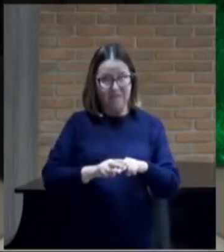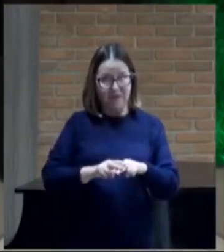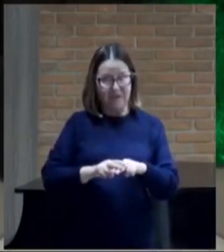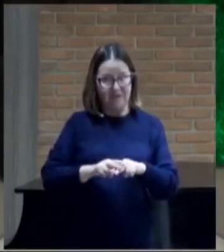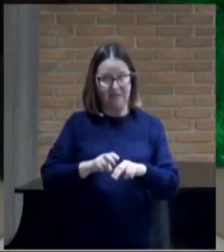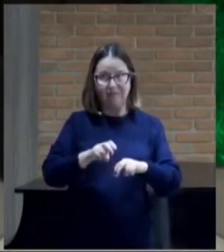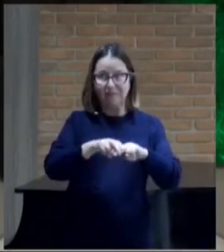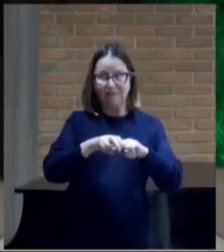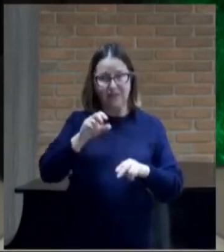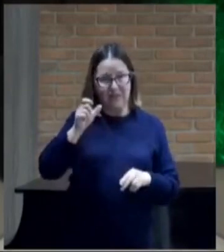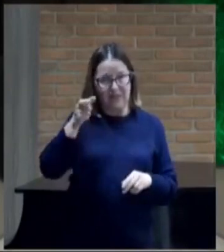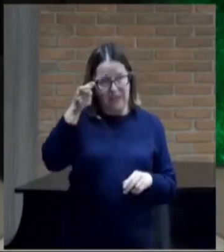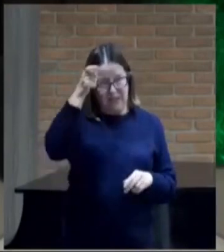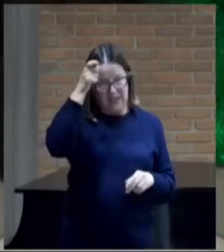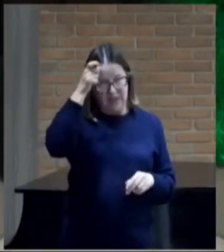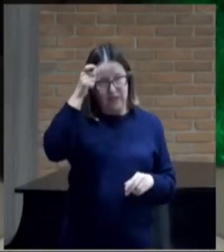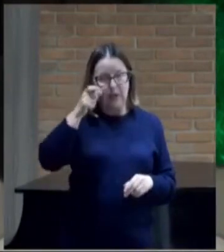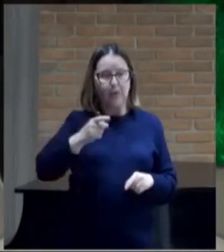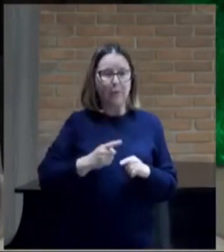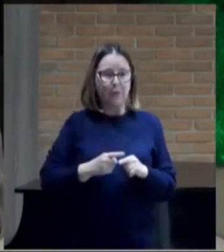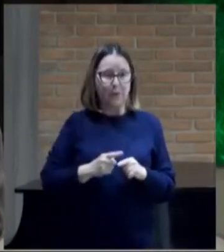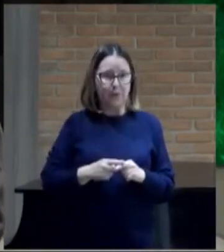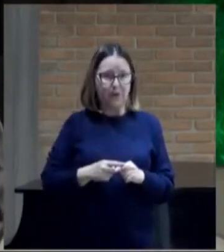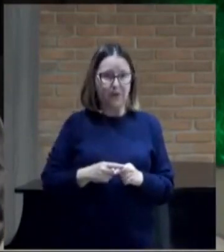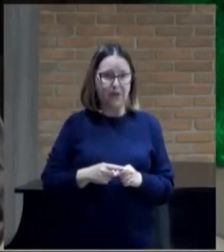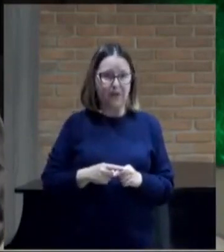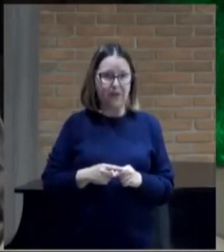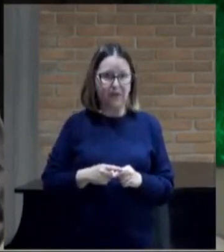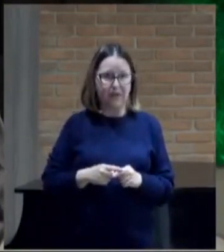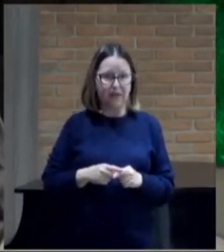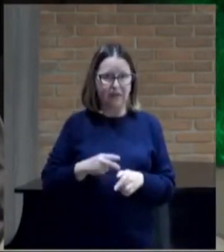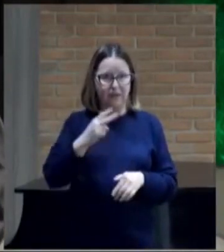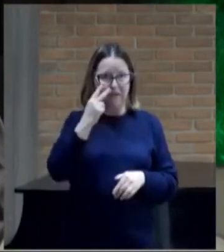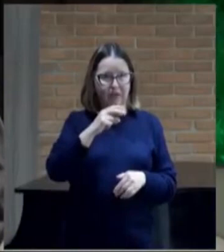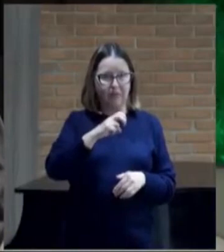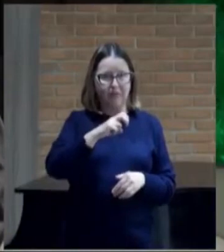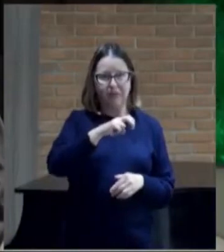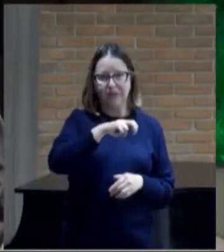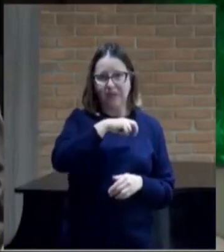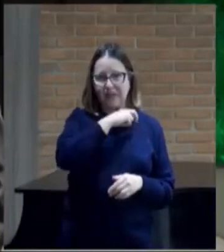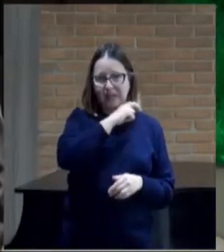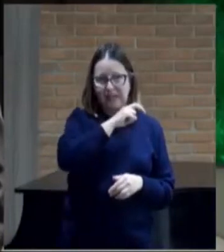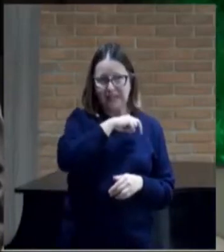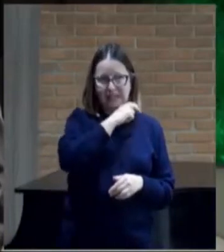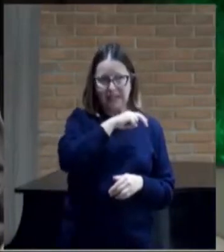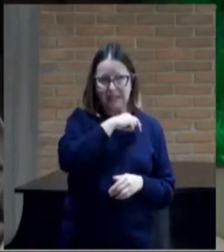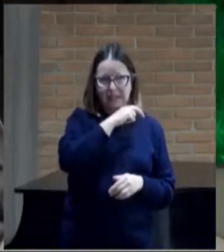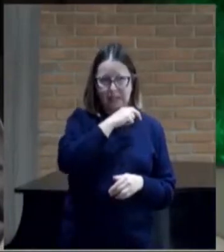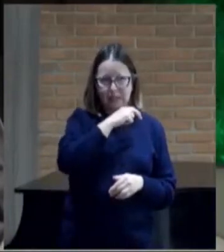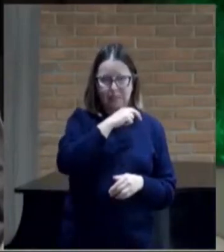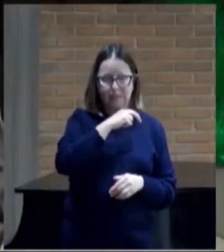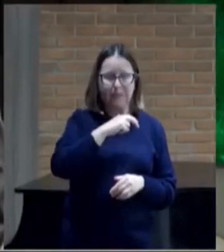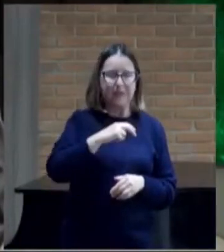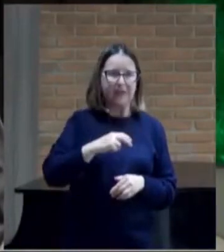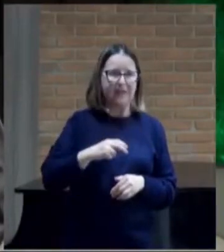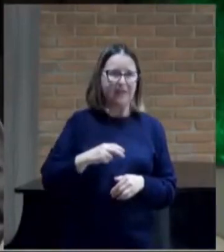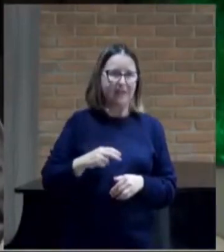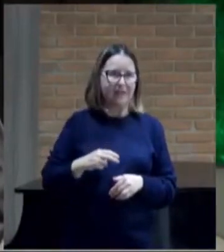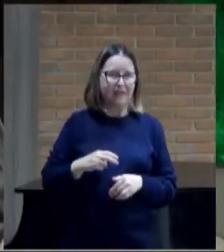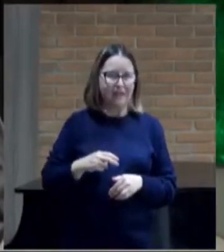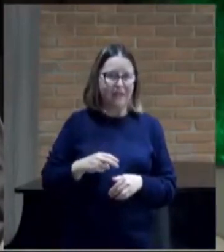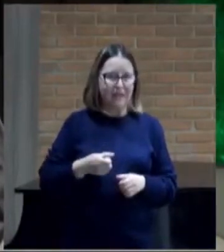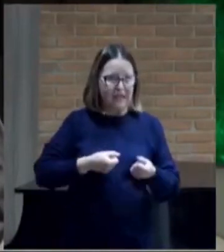nós vemos que a serpente, como maldição, recebeu a seguinte sentença,